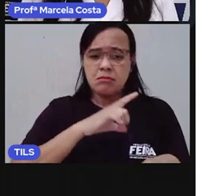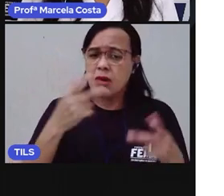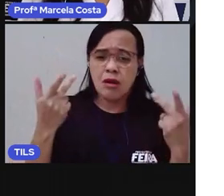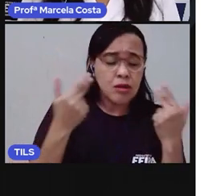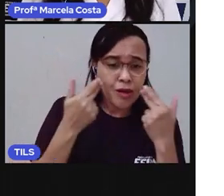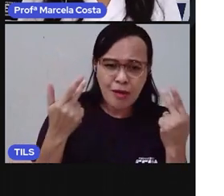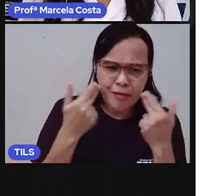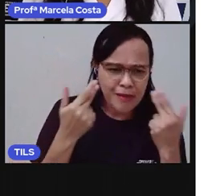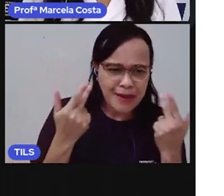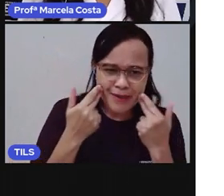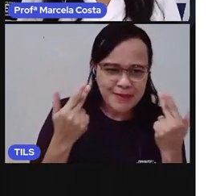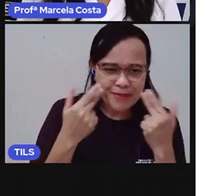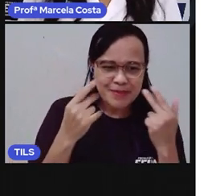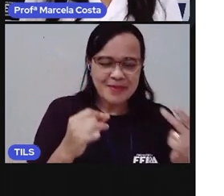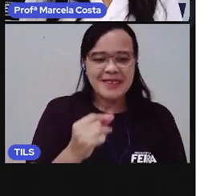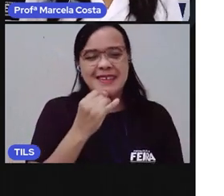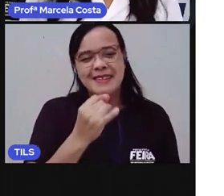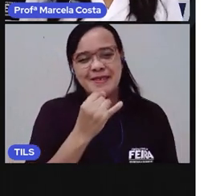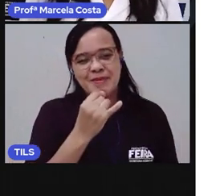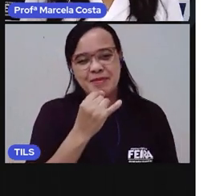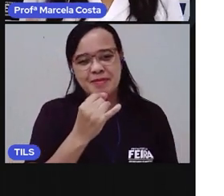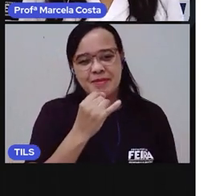Tá? Por exemplo,